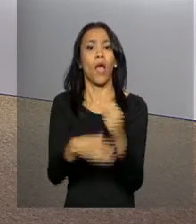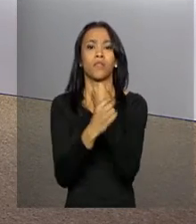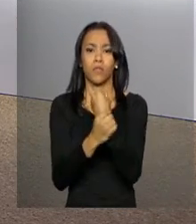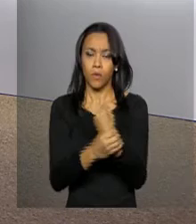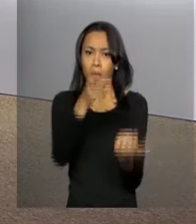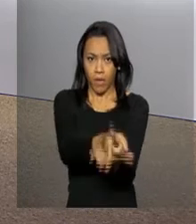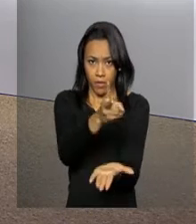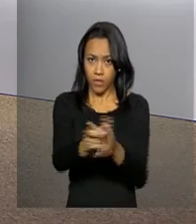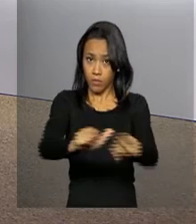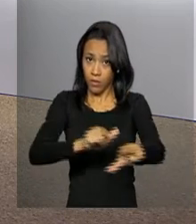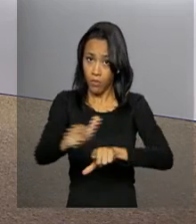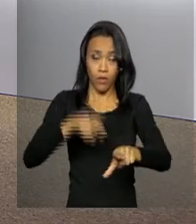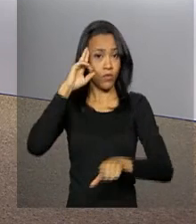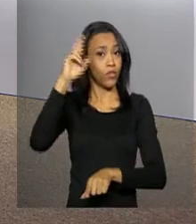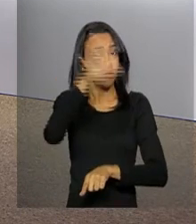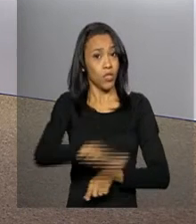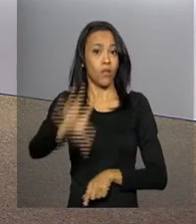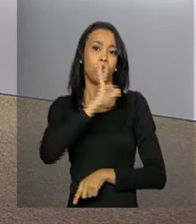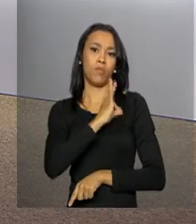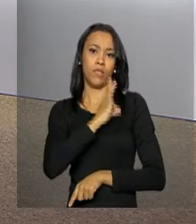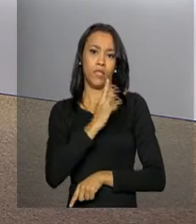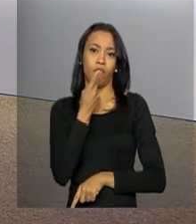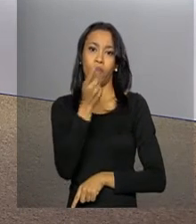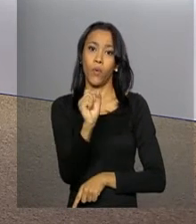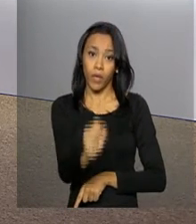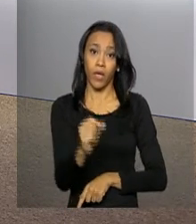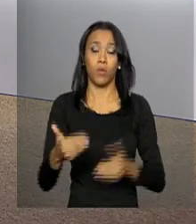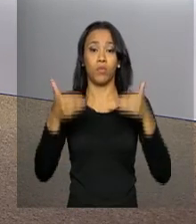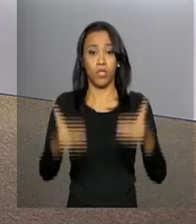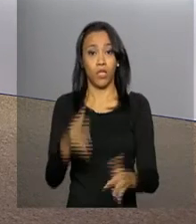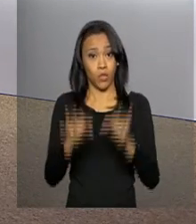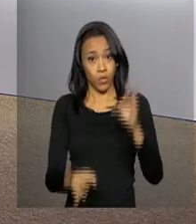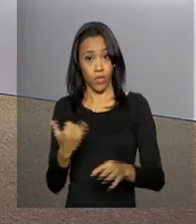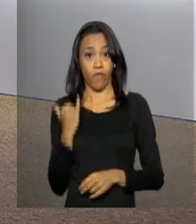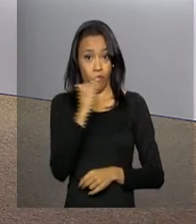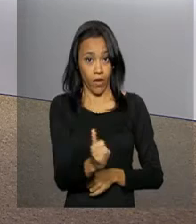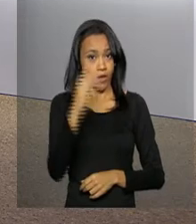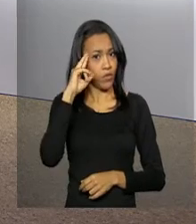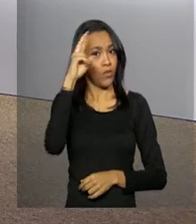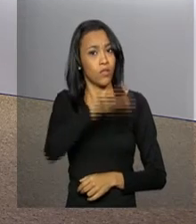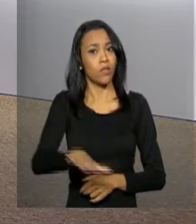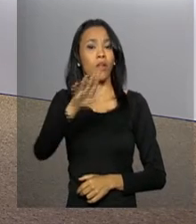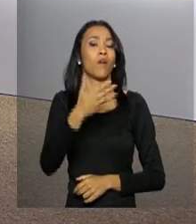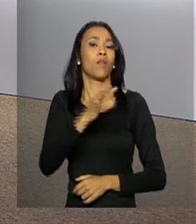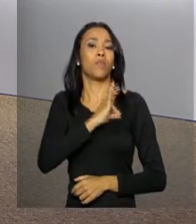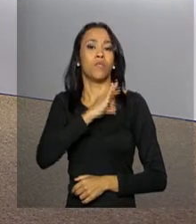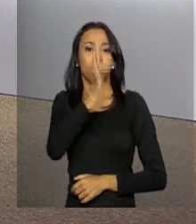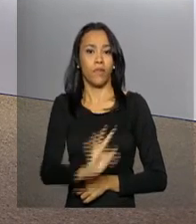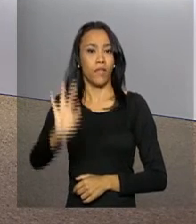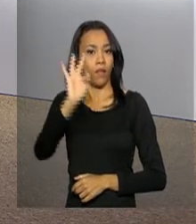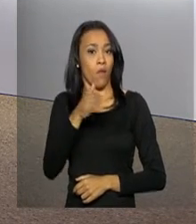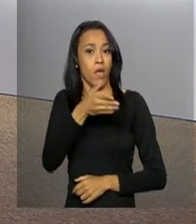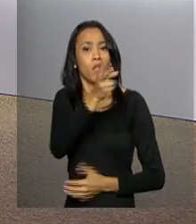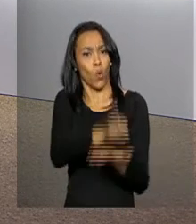-geral da Polícia Federal no cargo. O texto diz, o Ministério da Justiça informa que o diretor-geral da Polícia Federal, Leandro Daiello,